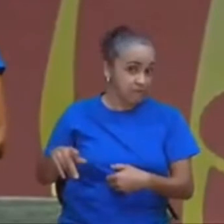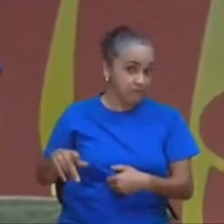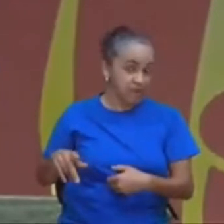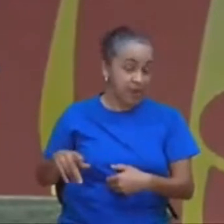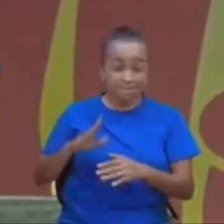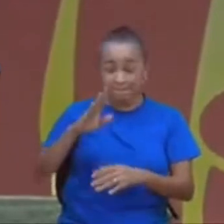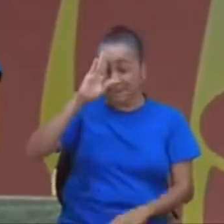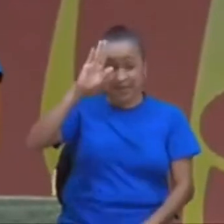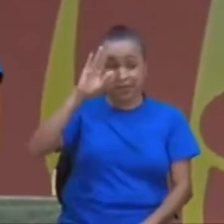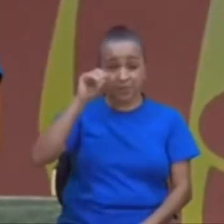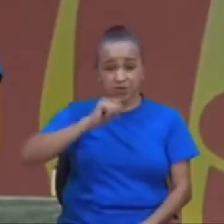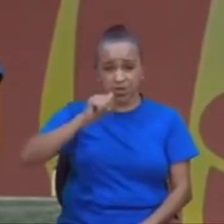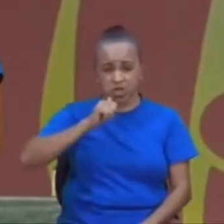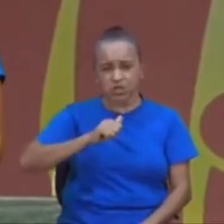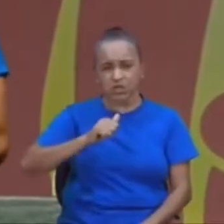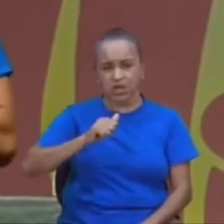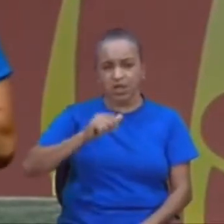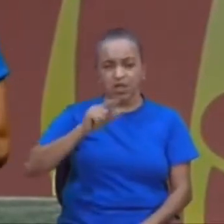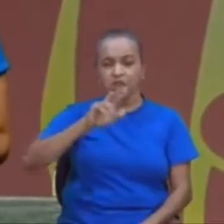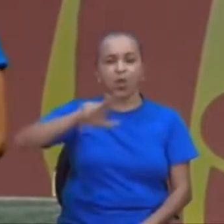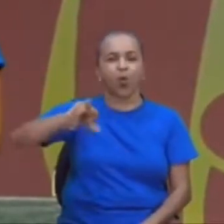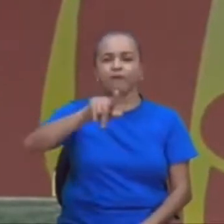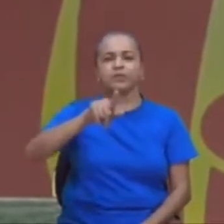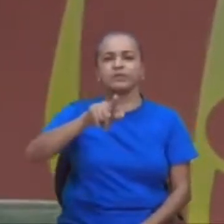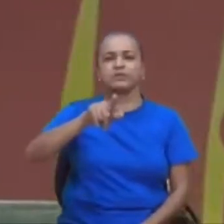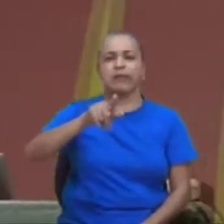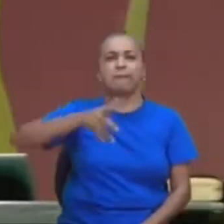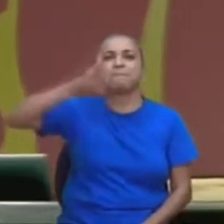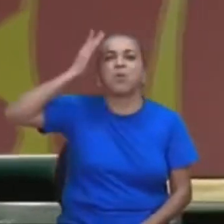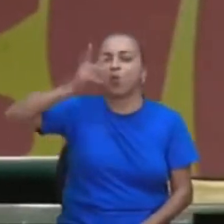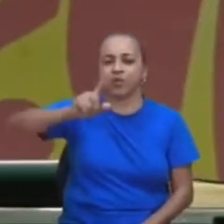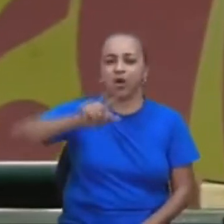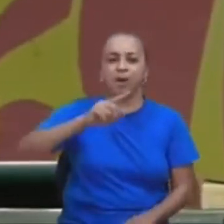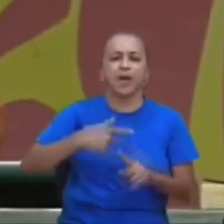não que vocês são burras, não, mas vocês são mais carentes,